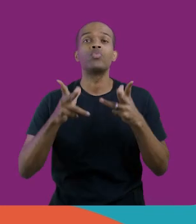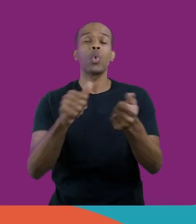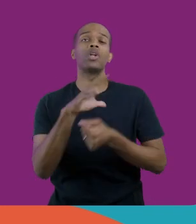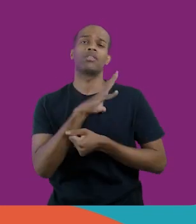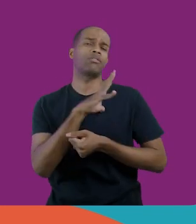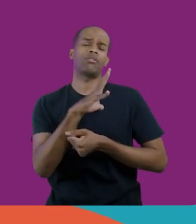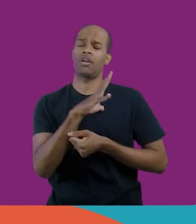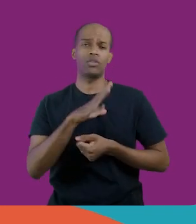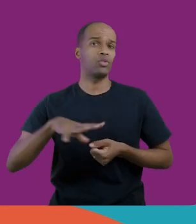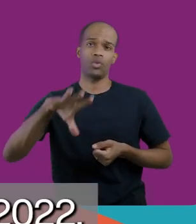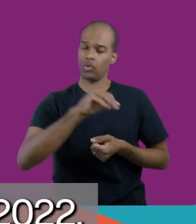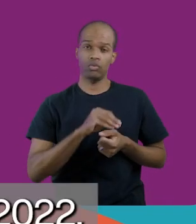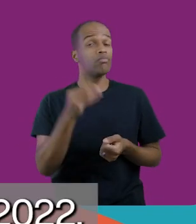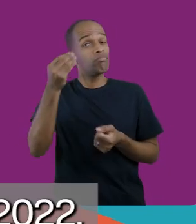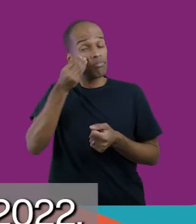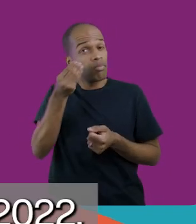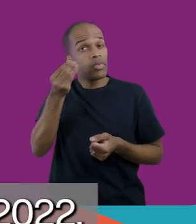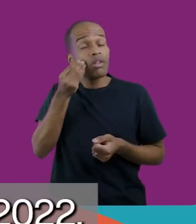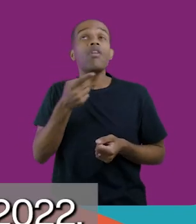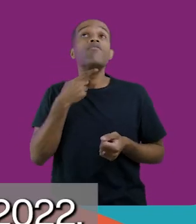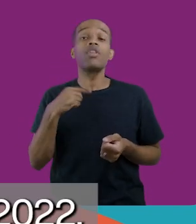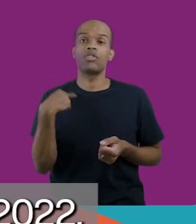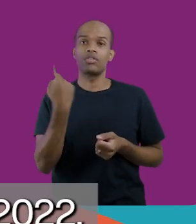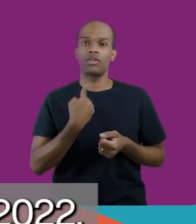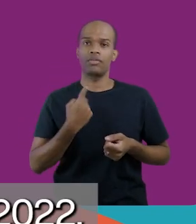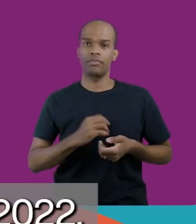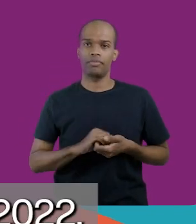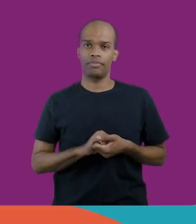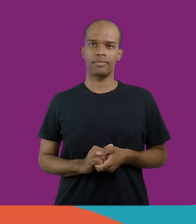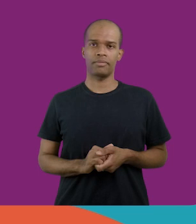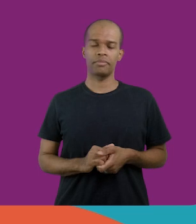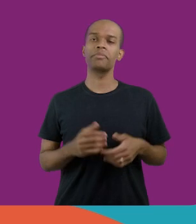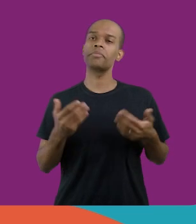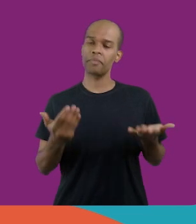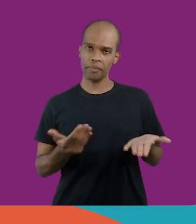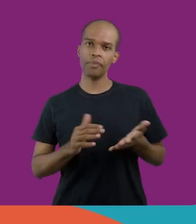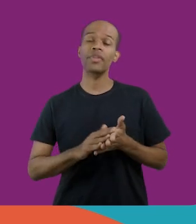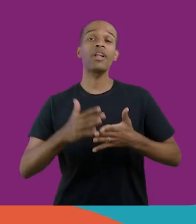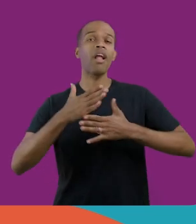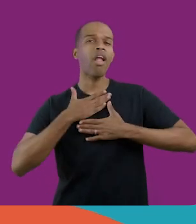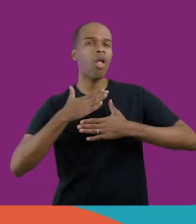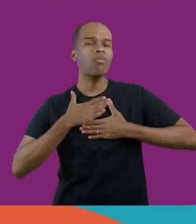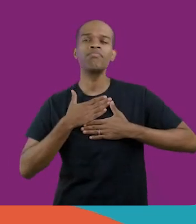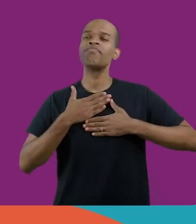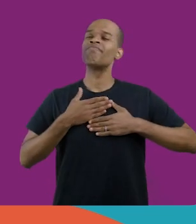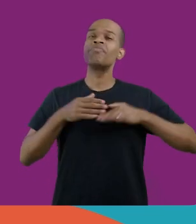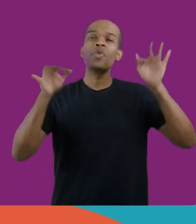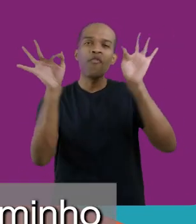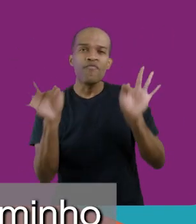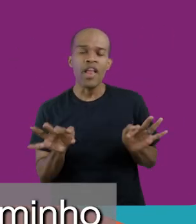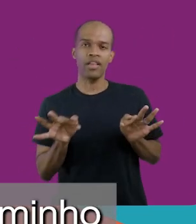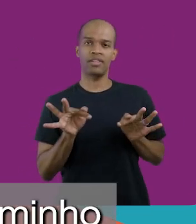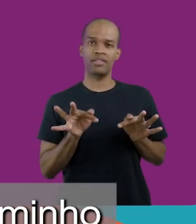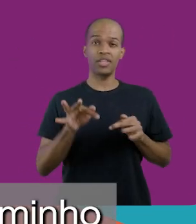municípios, a mais municípios, e, quem sabe, chegar a todos os municípios capixabas em 2022. Secretário Vitor, eu fico muito feliz